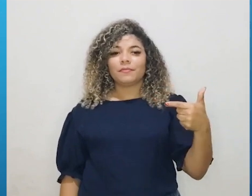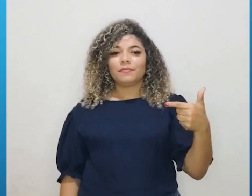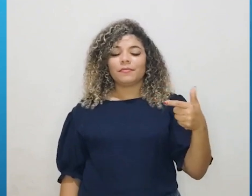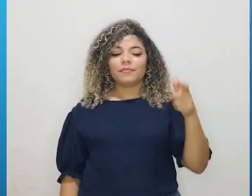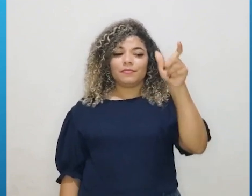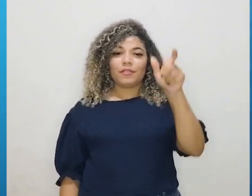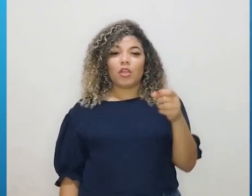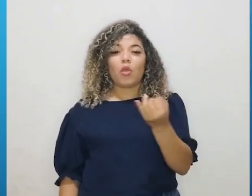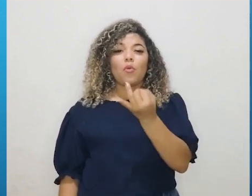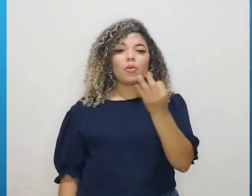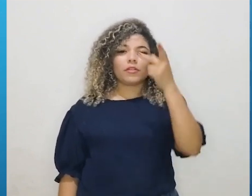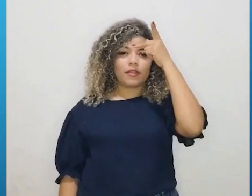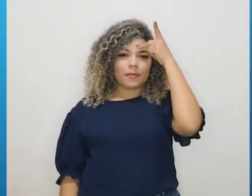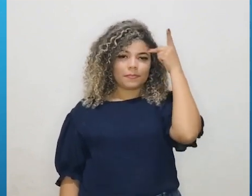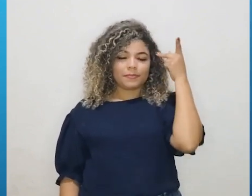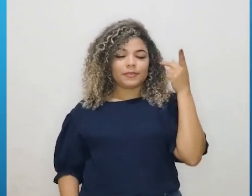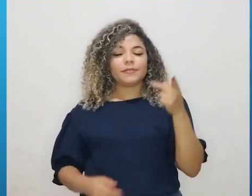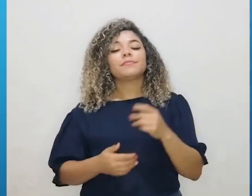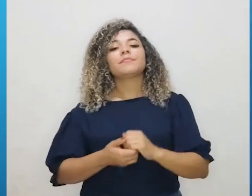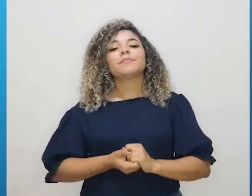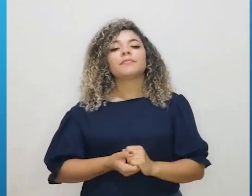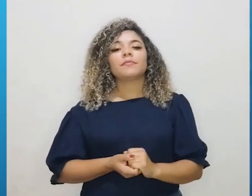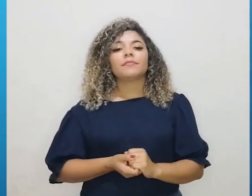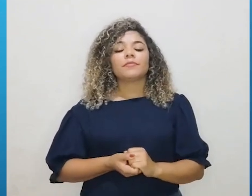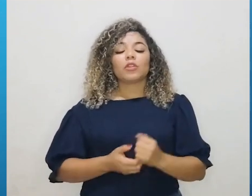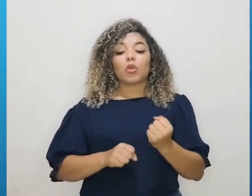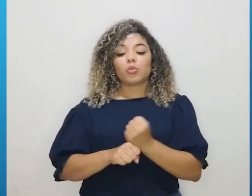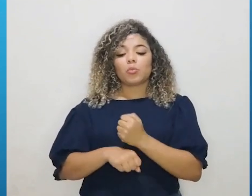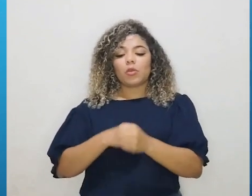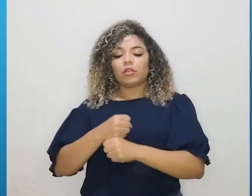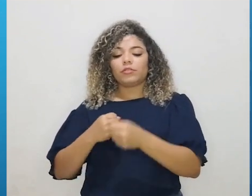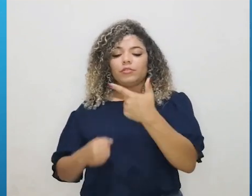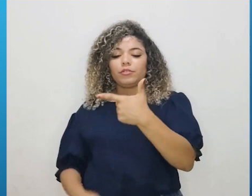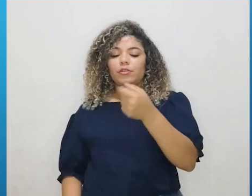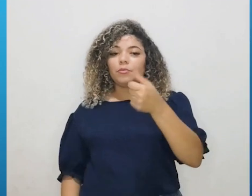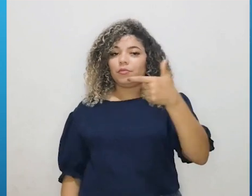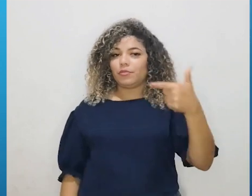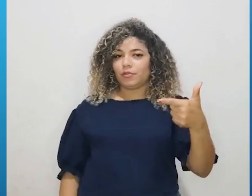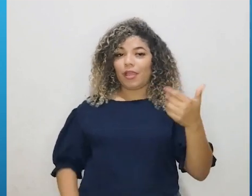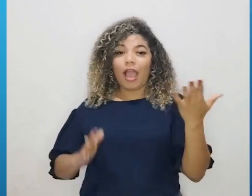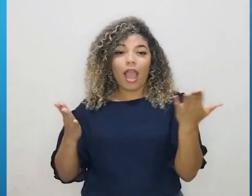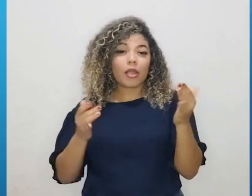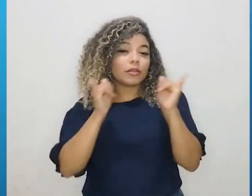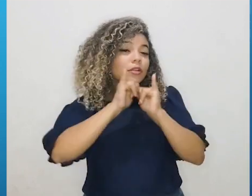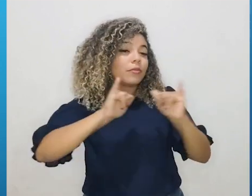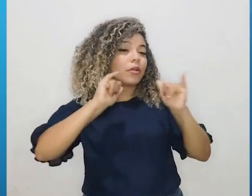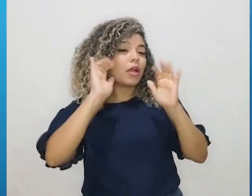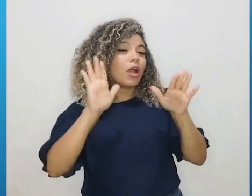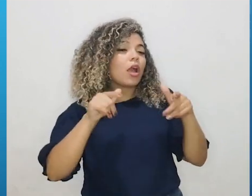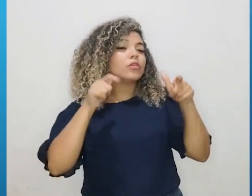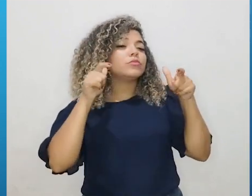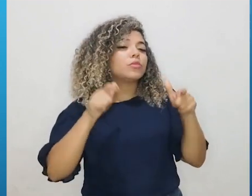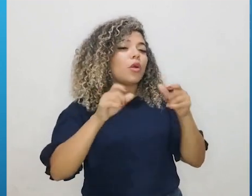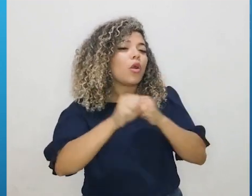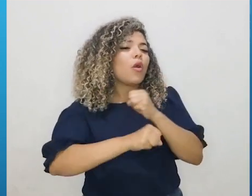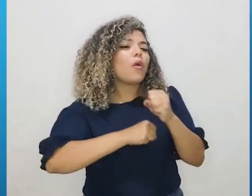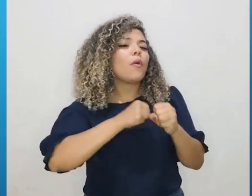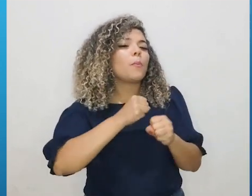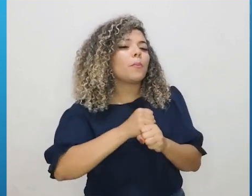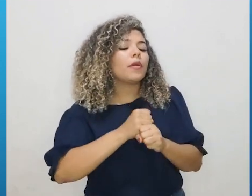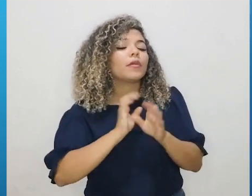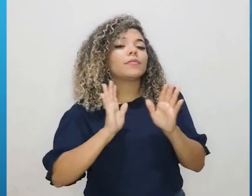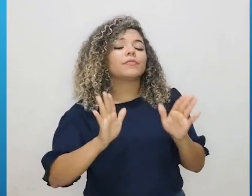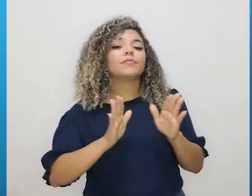aqui é o censo de 2022. Vamos em busca da informação, olha só. Essa